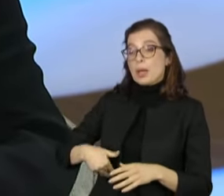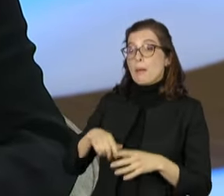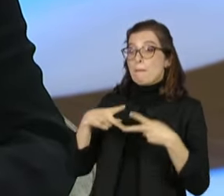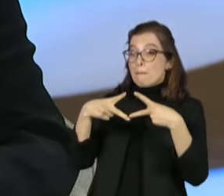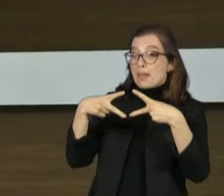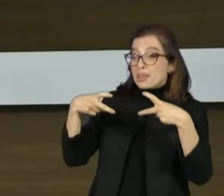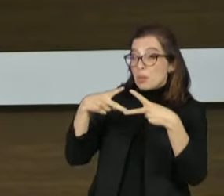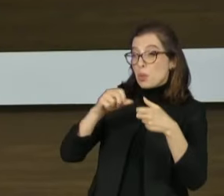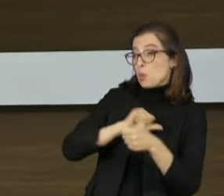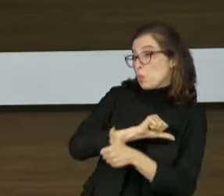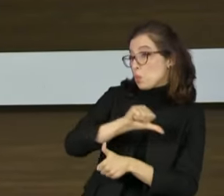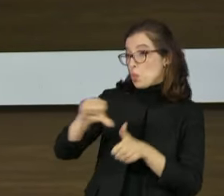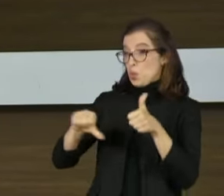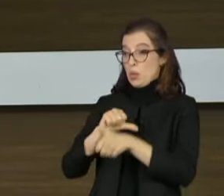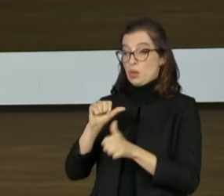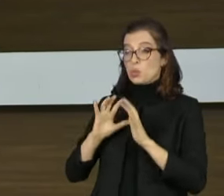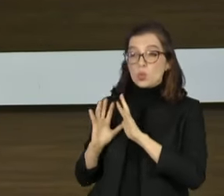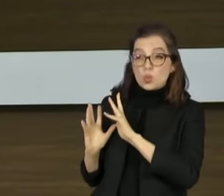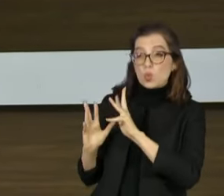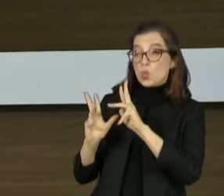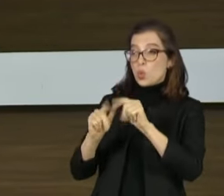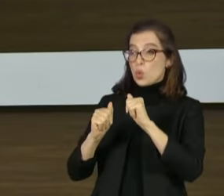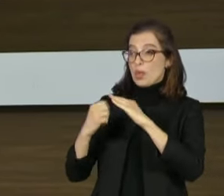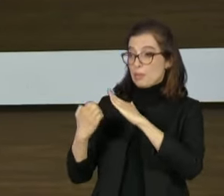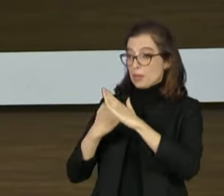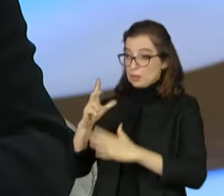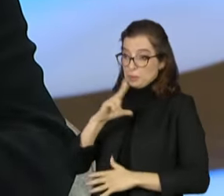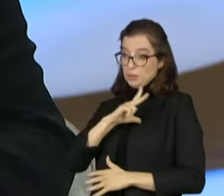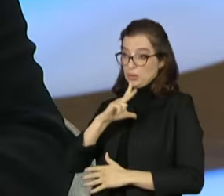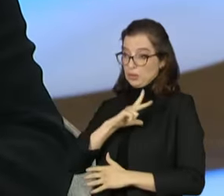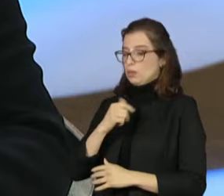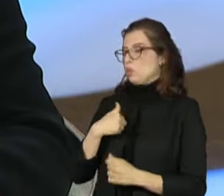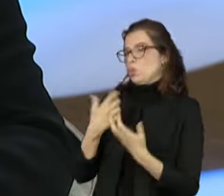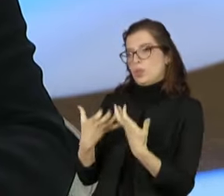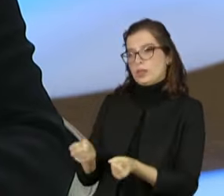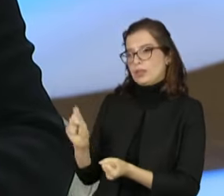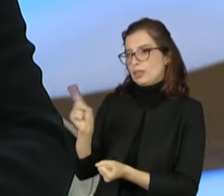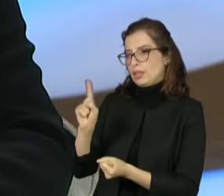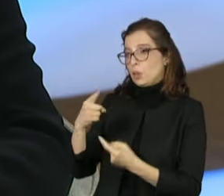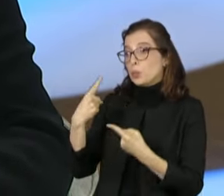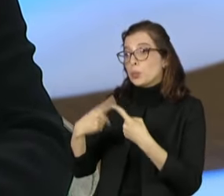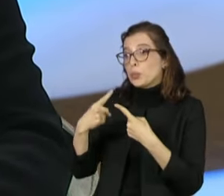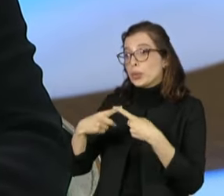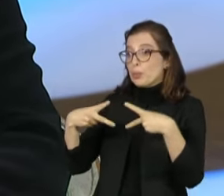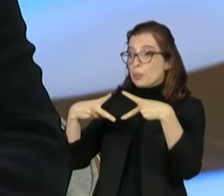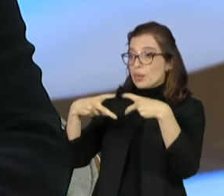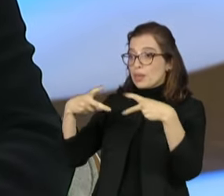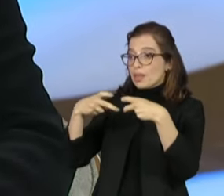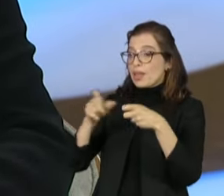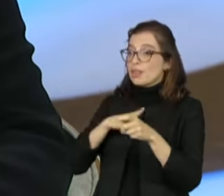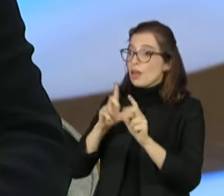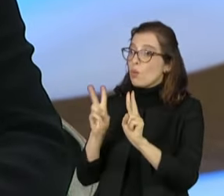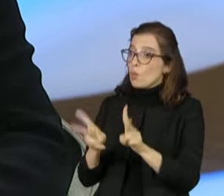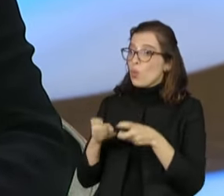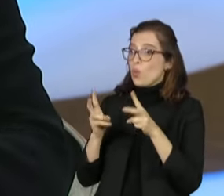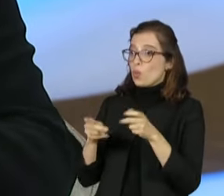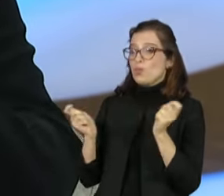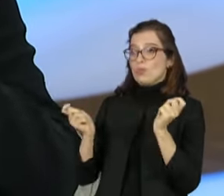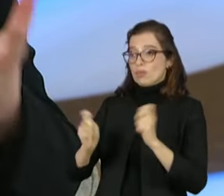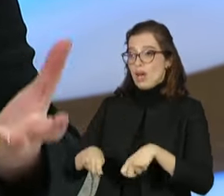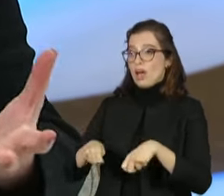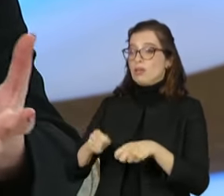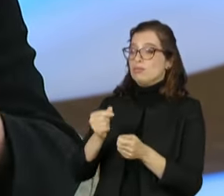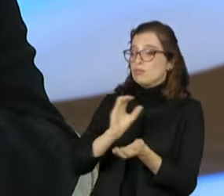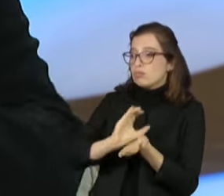porque não se mexe com aquilo que está dando lucro, que está colocando dinheiro vivo na saúde, na educação, na questão ambiental e que, através dos